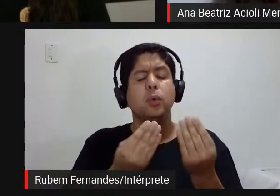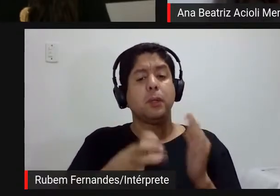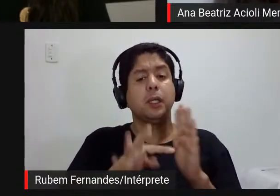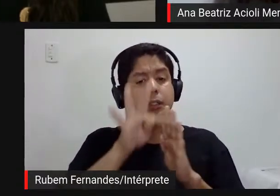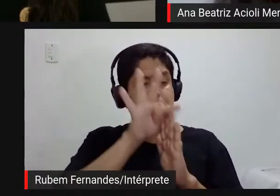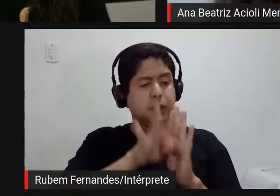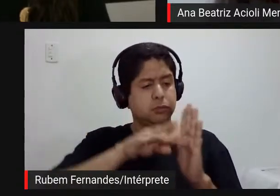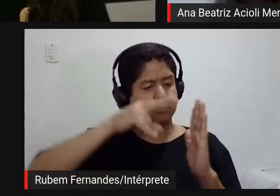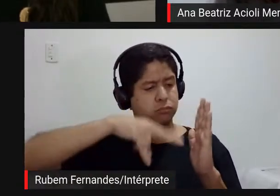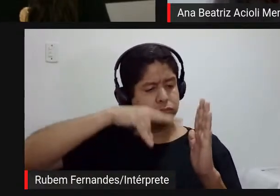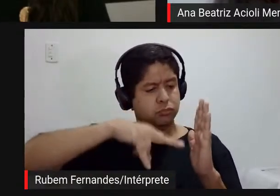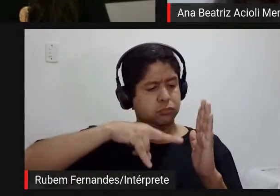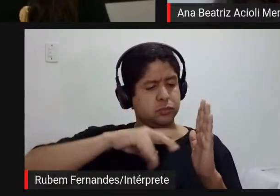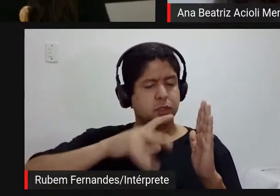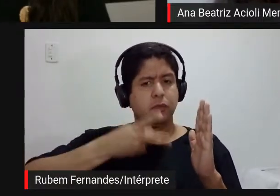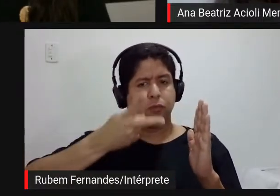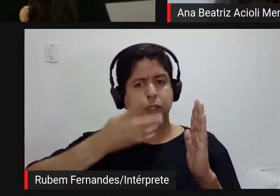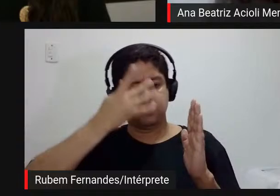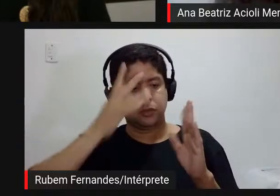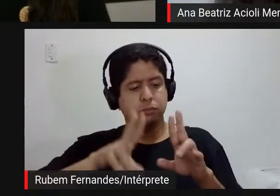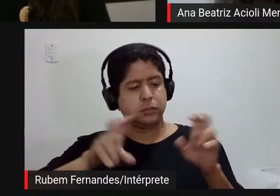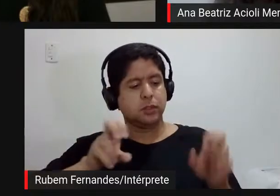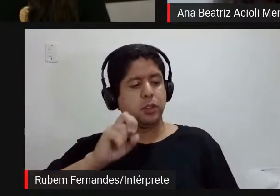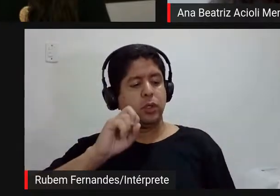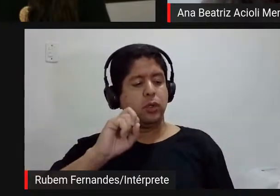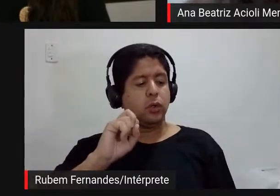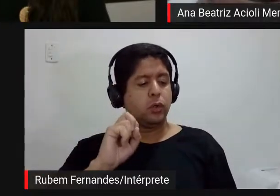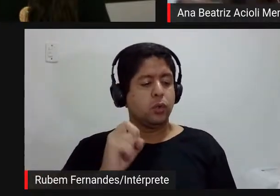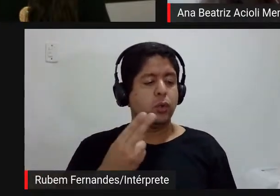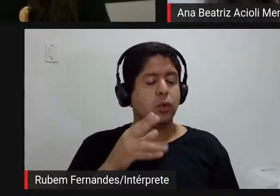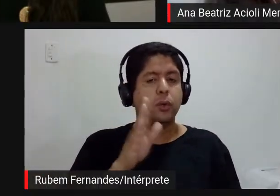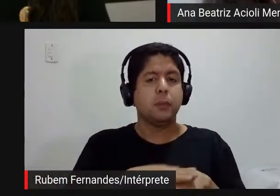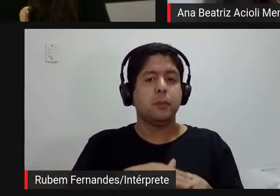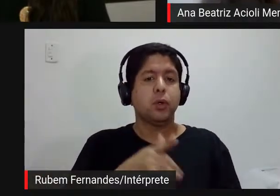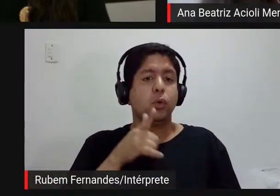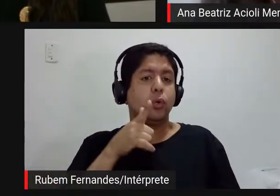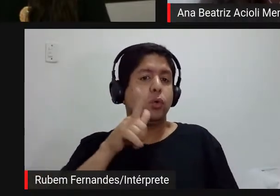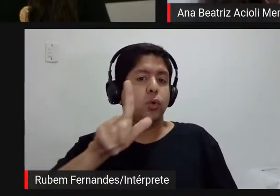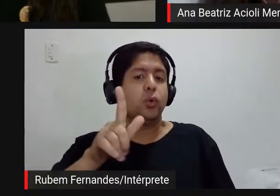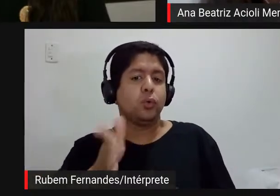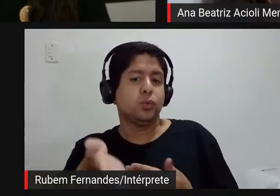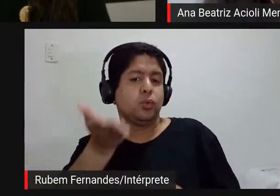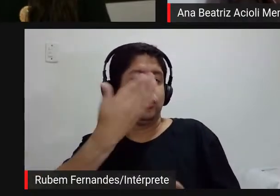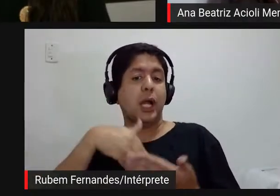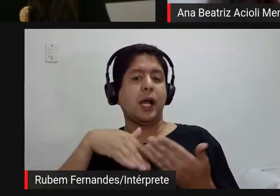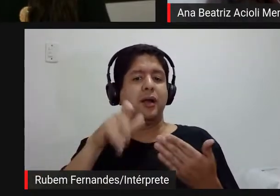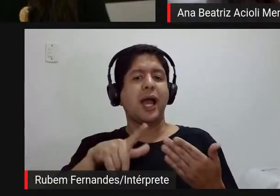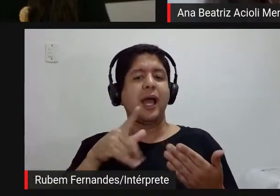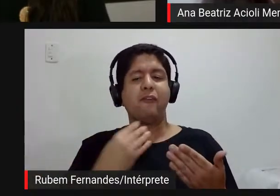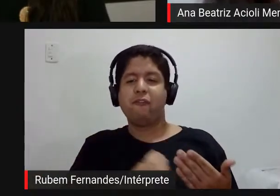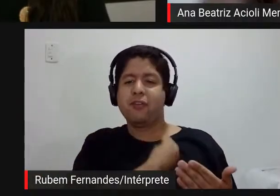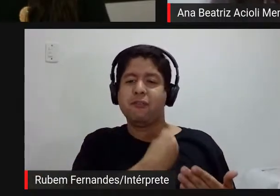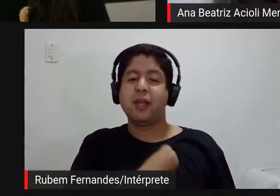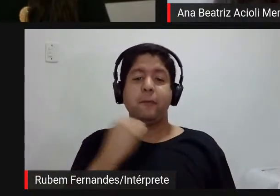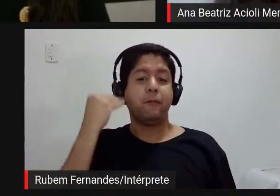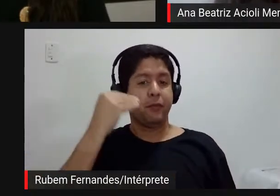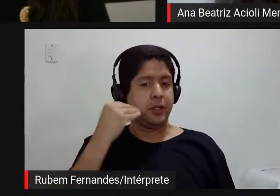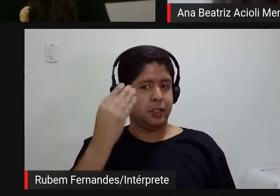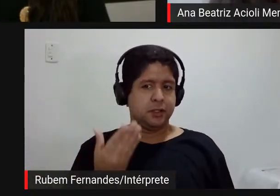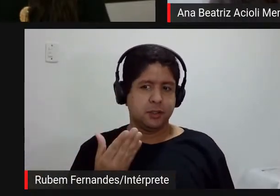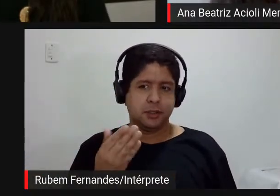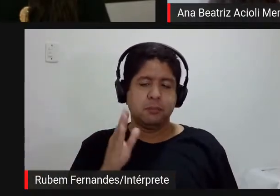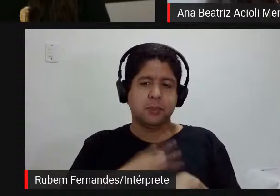artista diante do objeto ou parte pra um outro lado da vivência apenas da pessoa e ela se